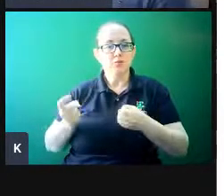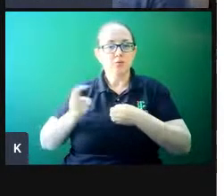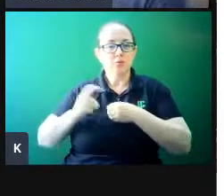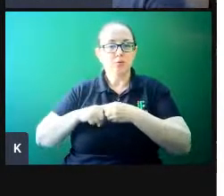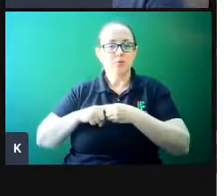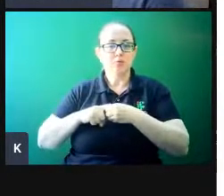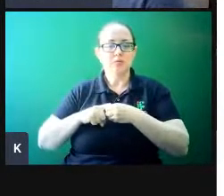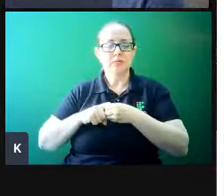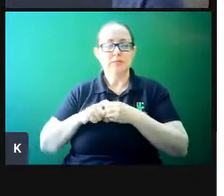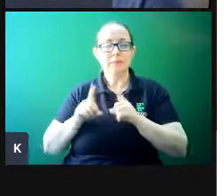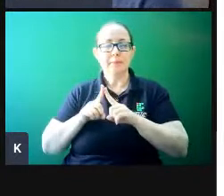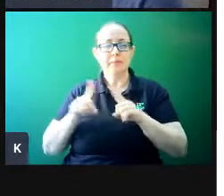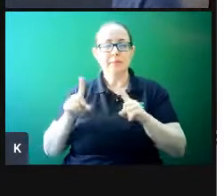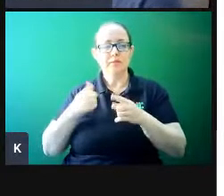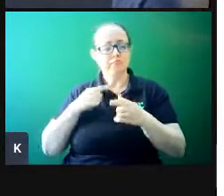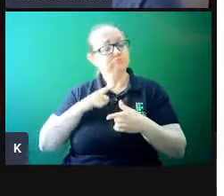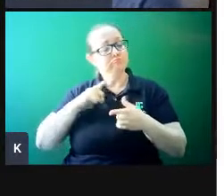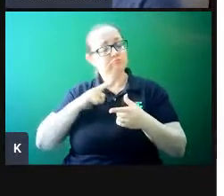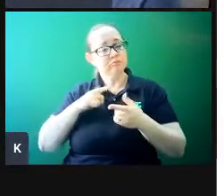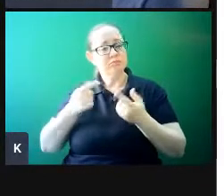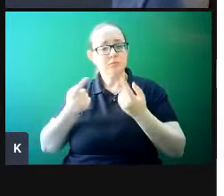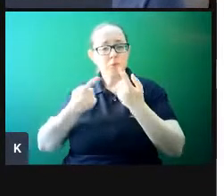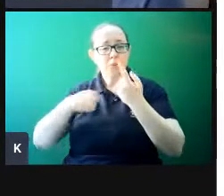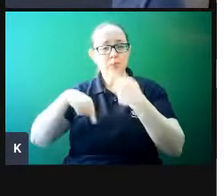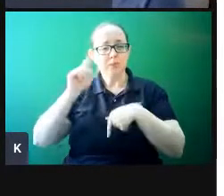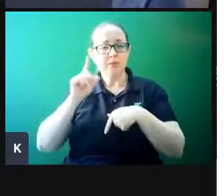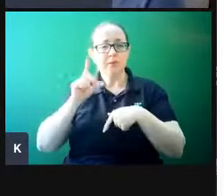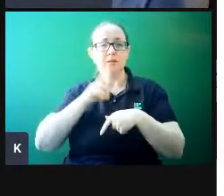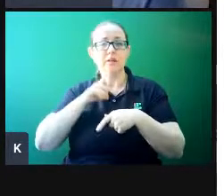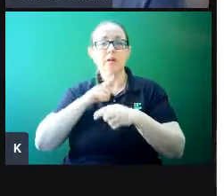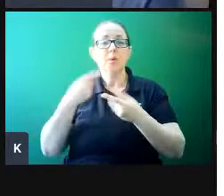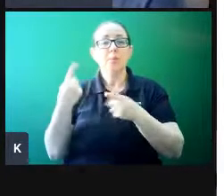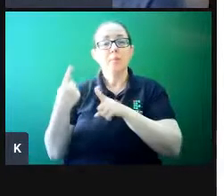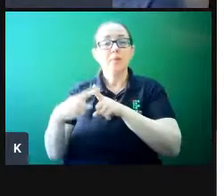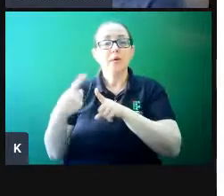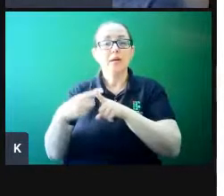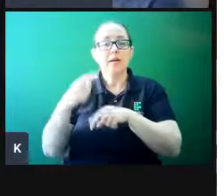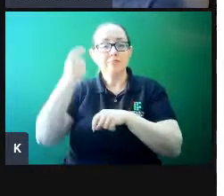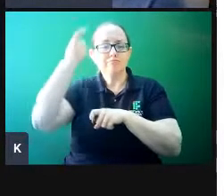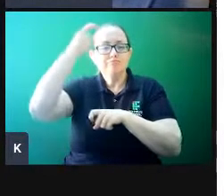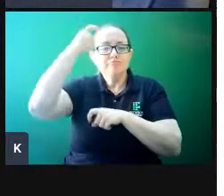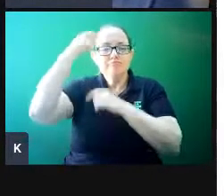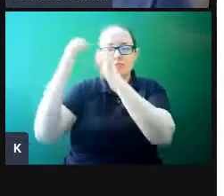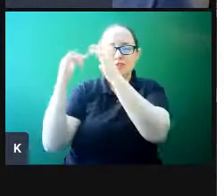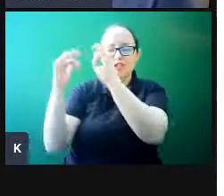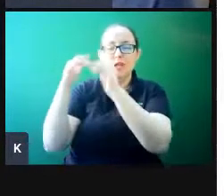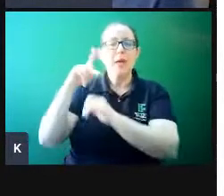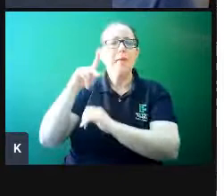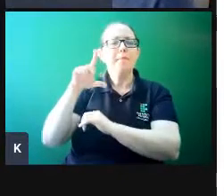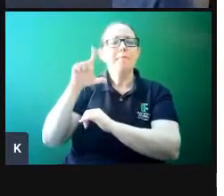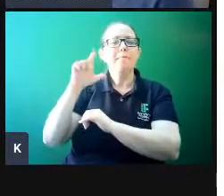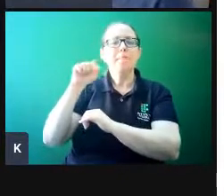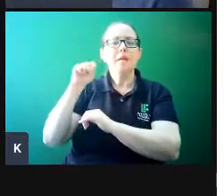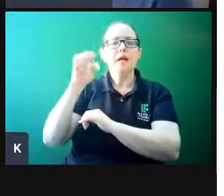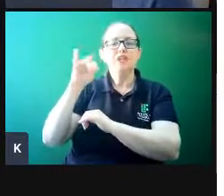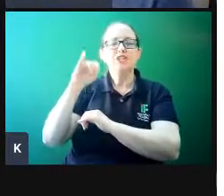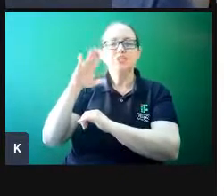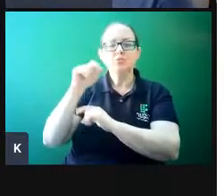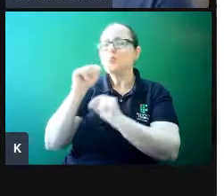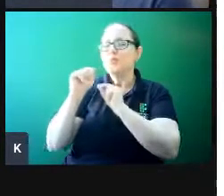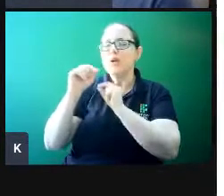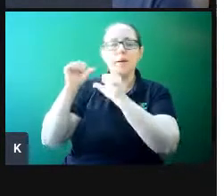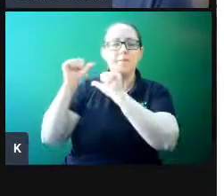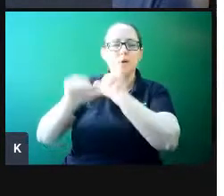Então, ele conseguiu se recuperar do AVC devido a essa plasticidade cerebral. Então, o nosso cérebro, ele